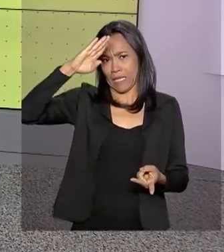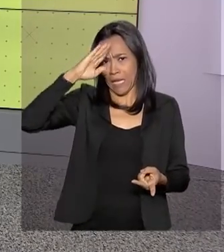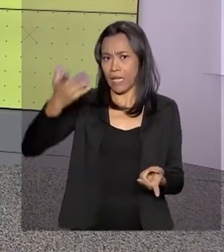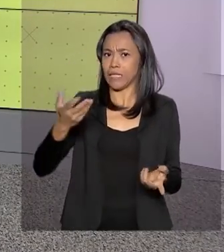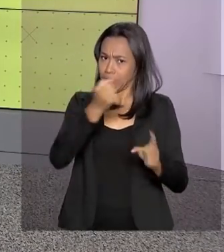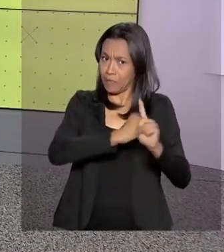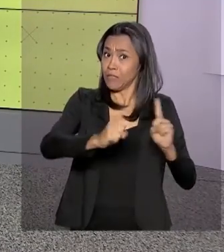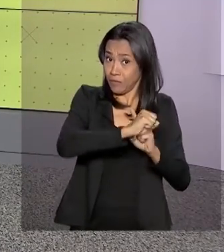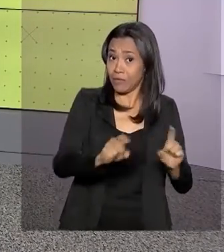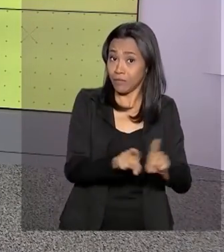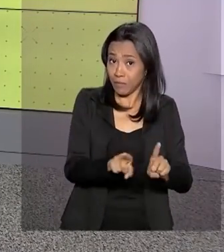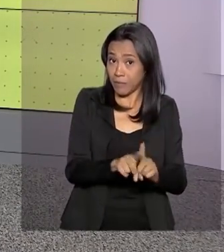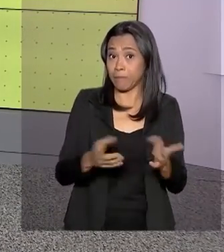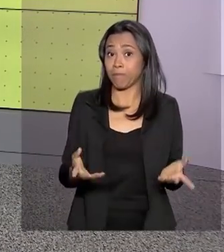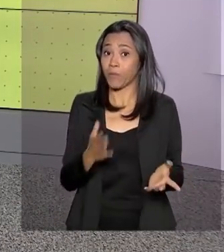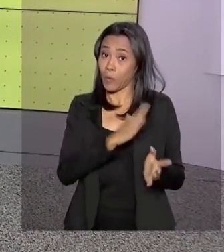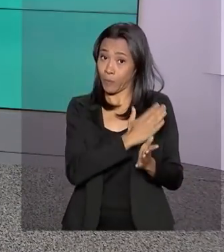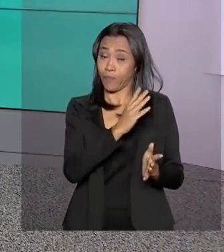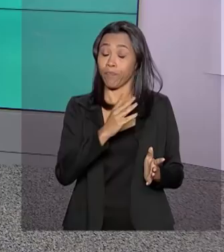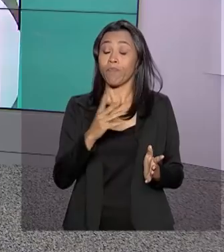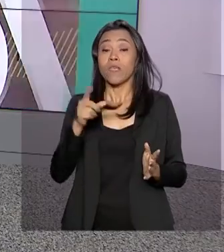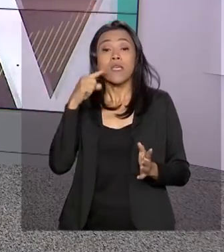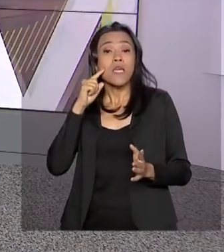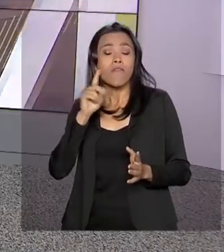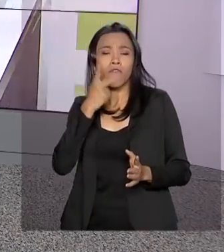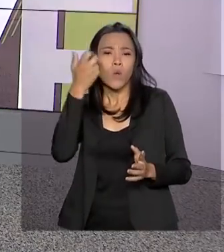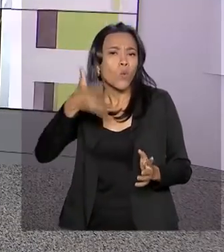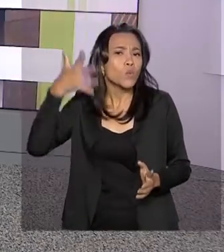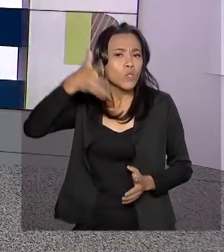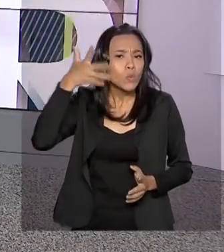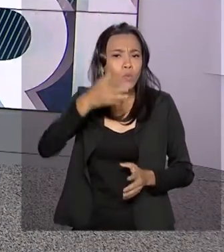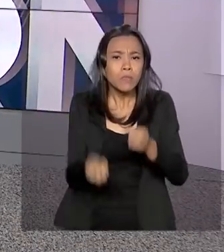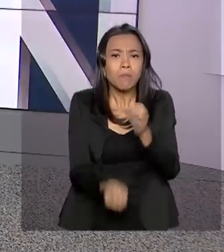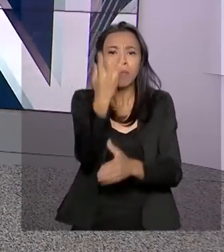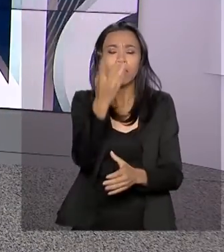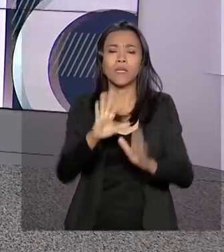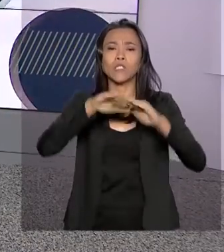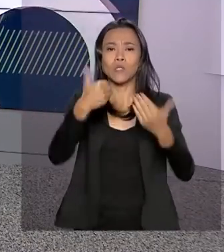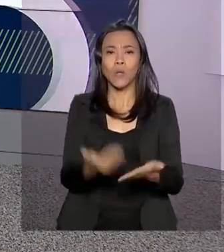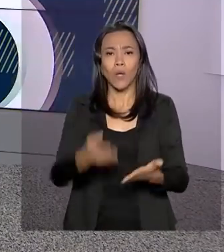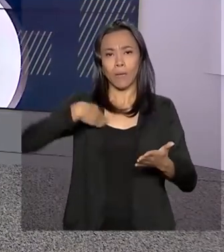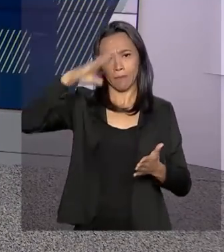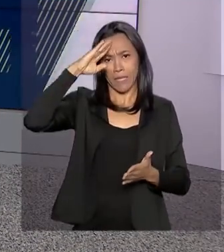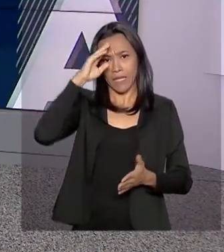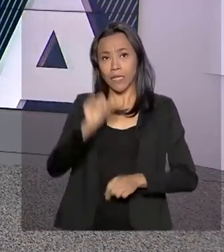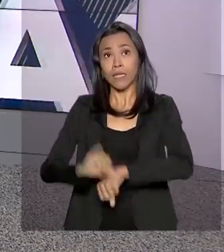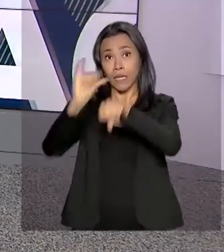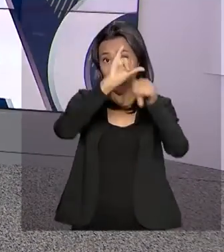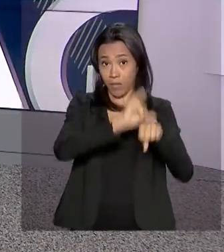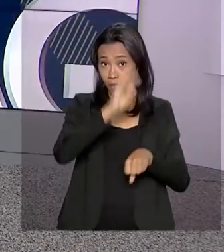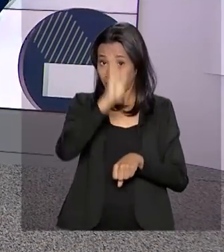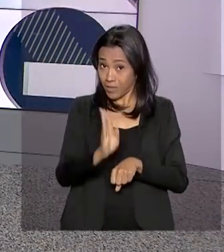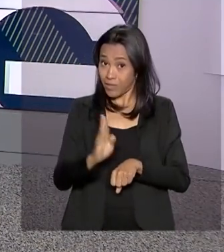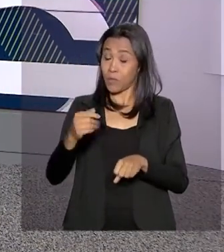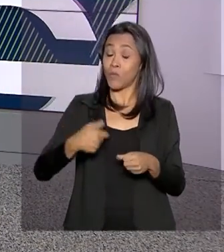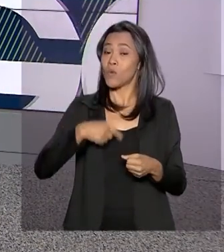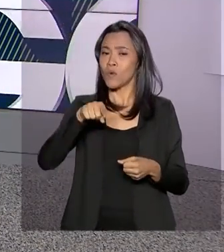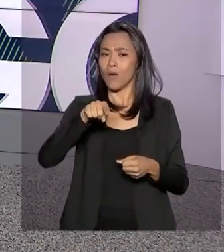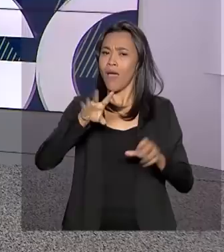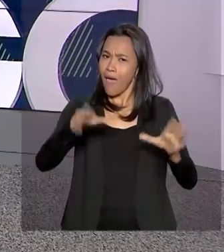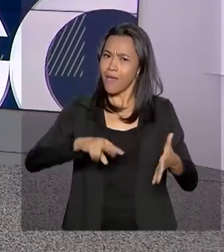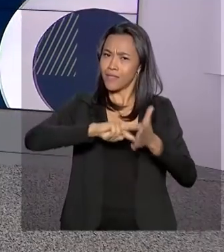discurso, o presidente prometeu implantar um colégio militar em cada capital do país. Para ele, o Exército é sinônimo de